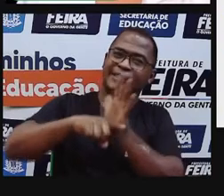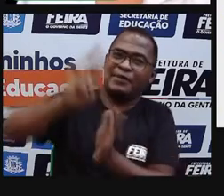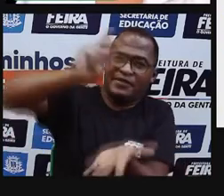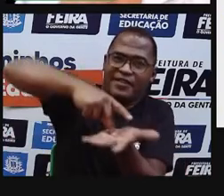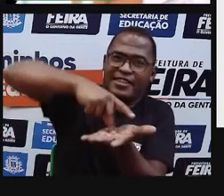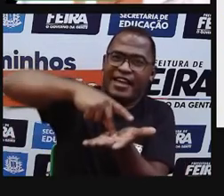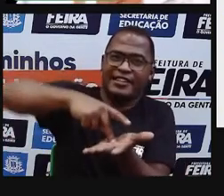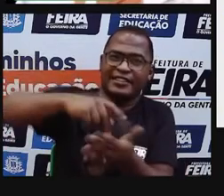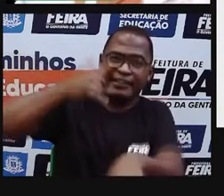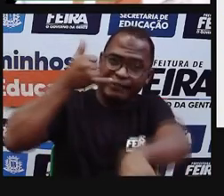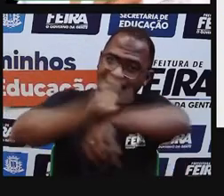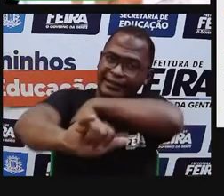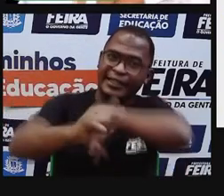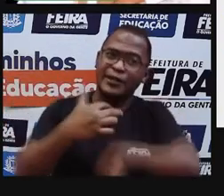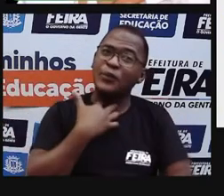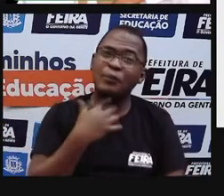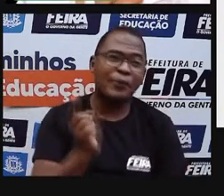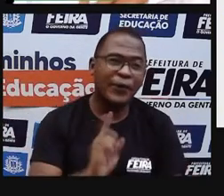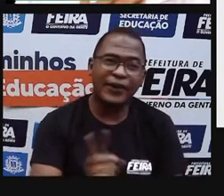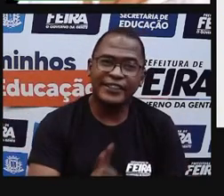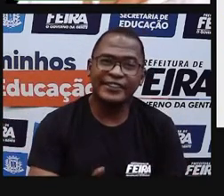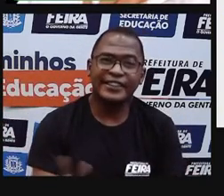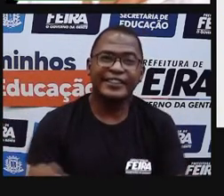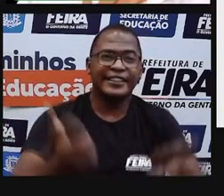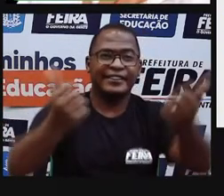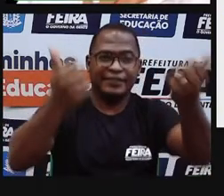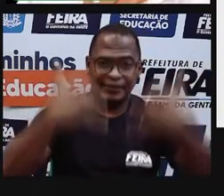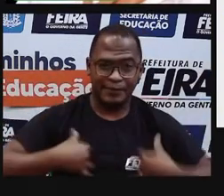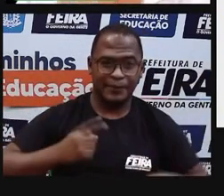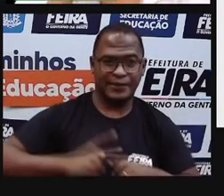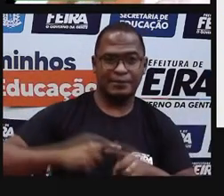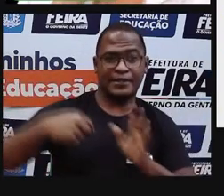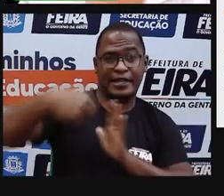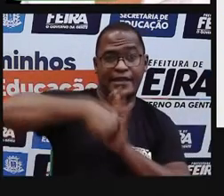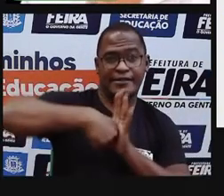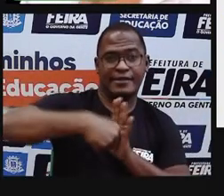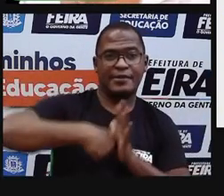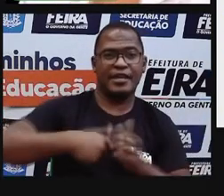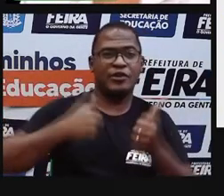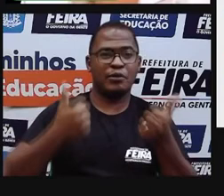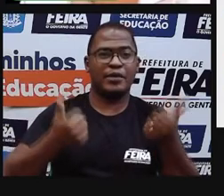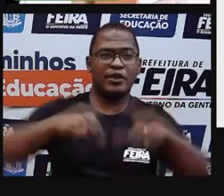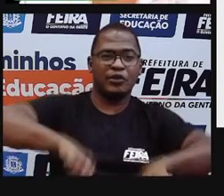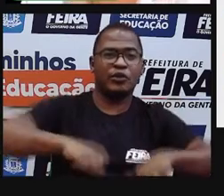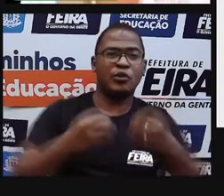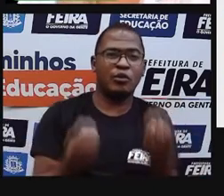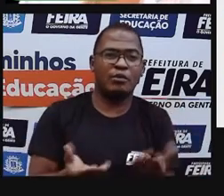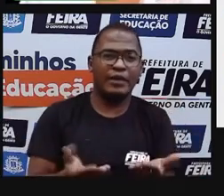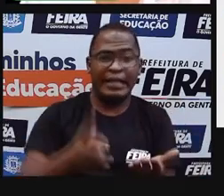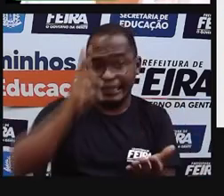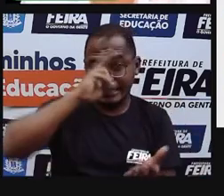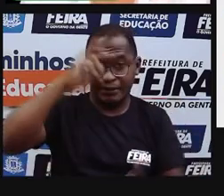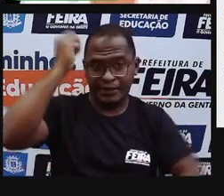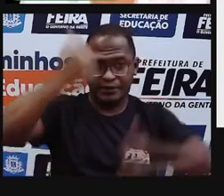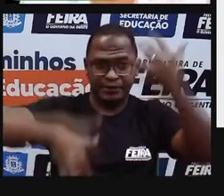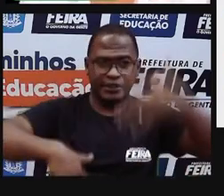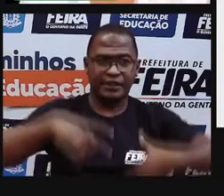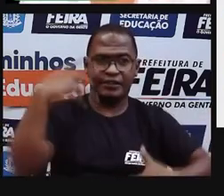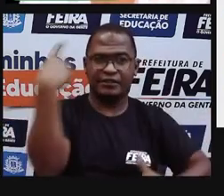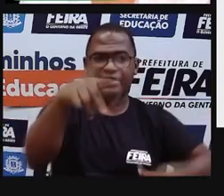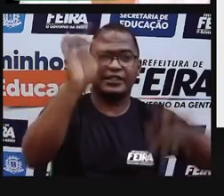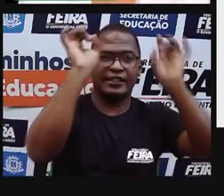Para vocês avaliarem como é que está o cuidado com você. Lembra que eu disse que você é uma pessoa muito especial? E você está se cuidando?